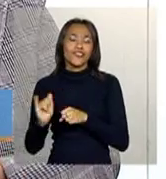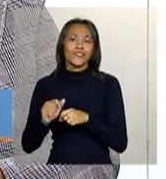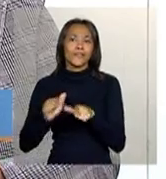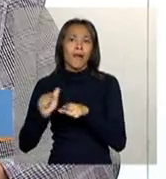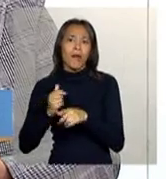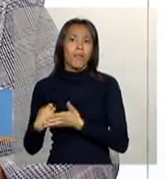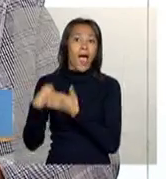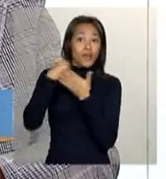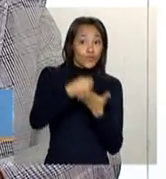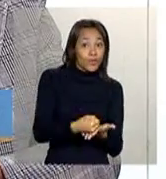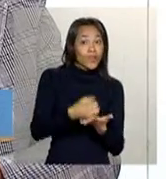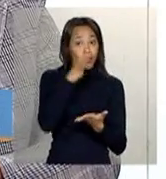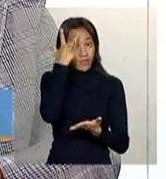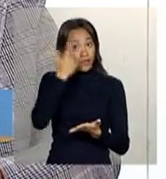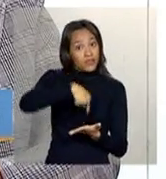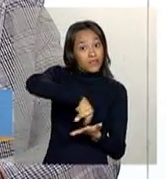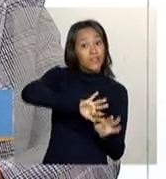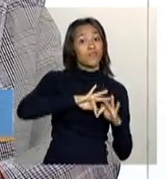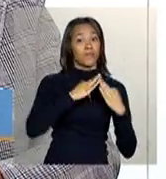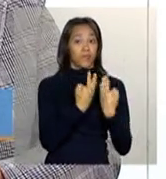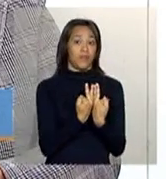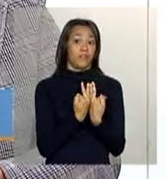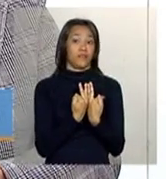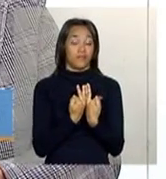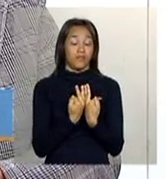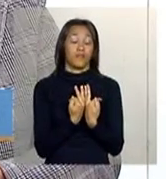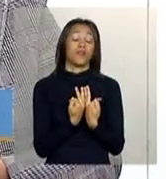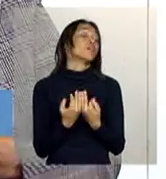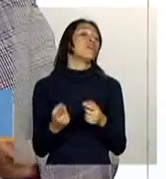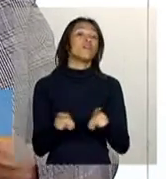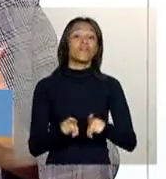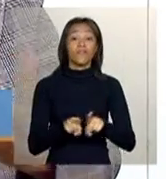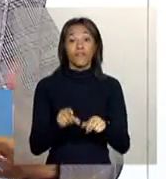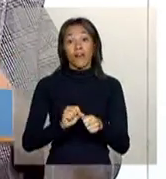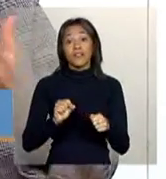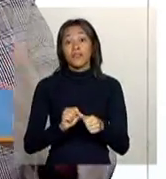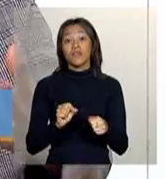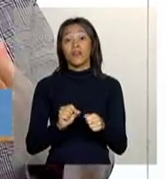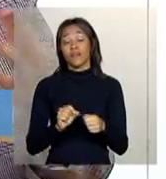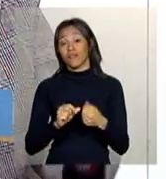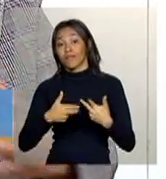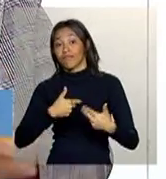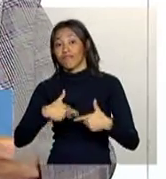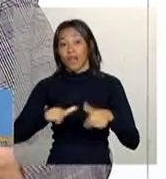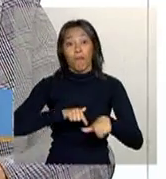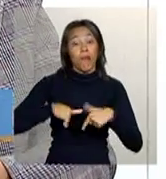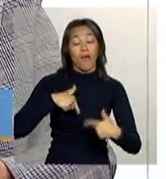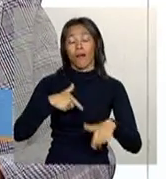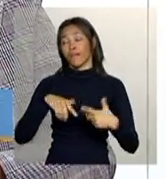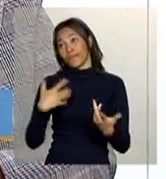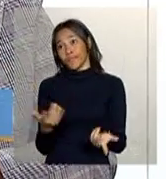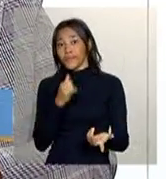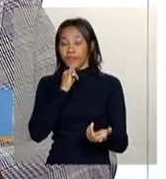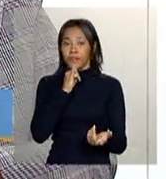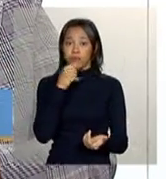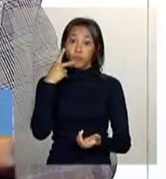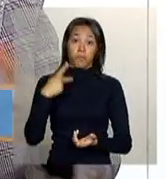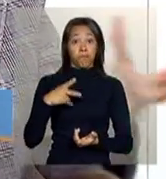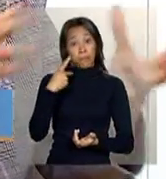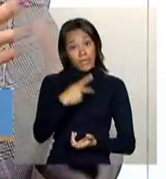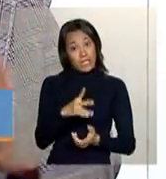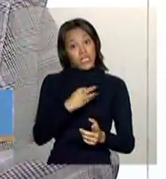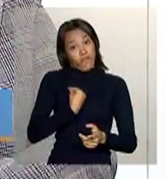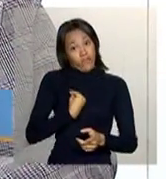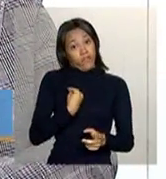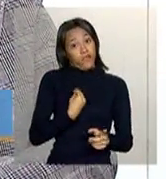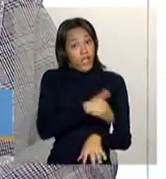a aproximação dessa família e fazer ações que permitam, caso seja do desejo desse morador de situação de